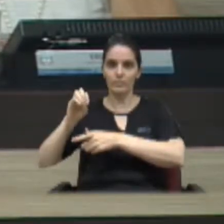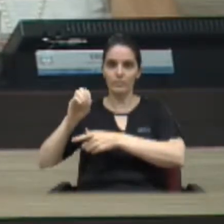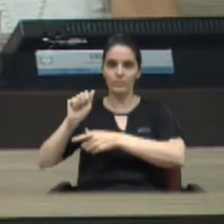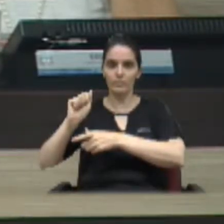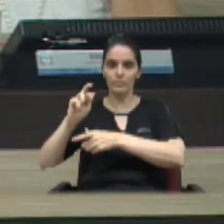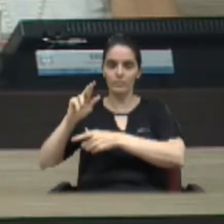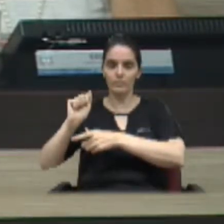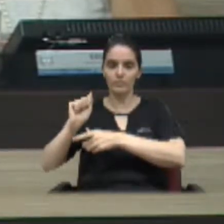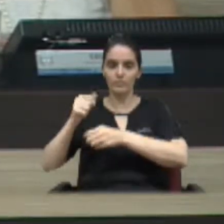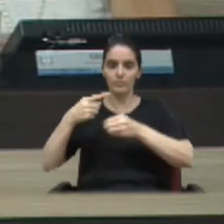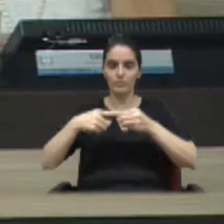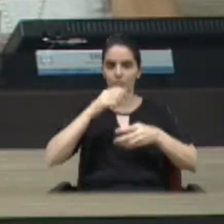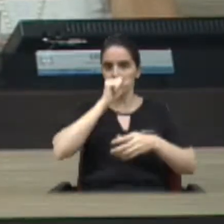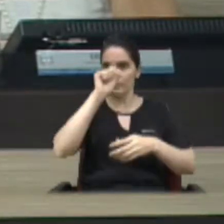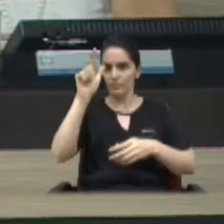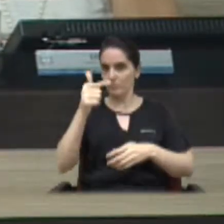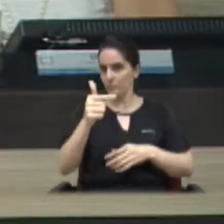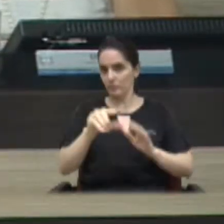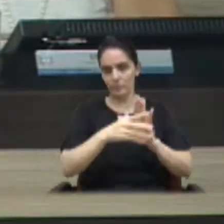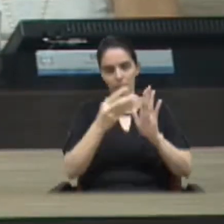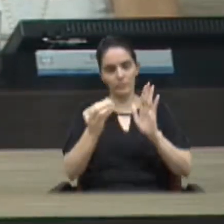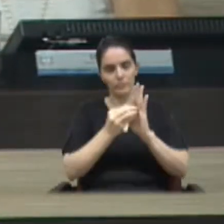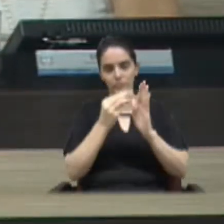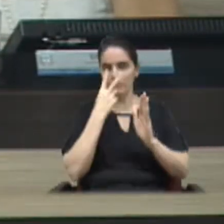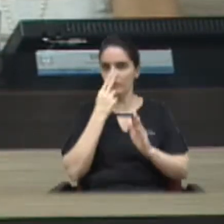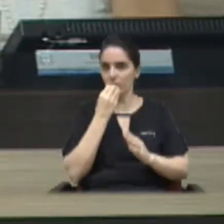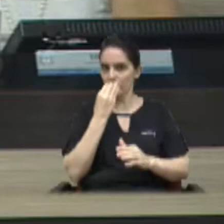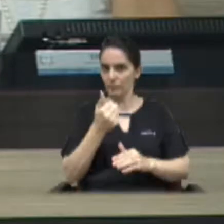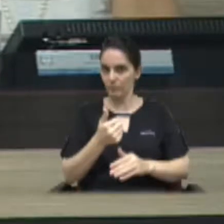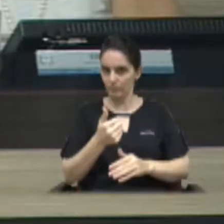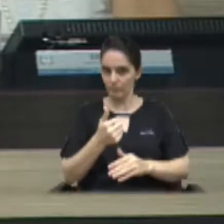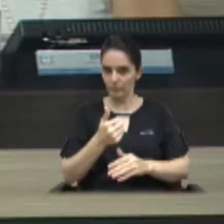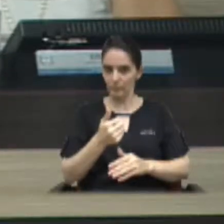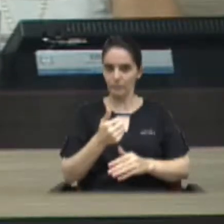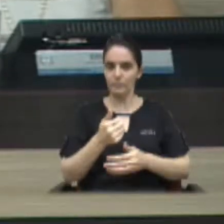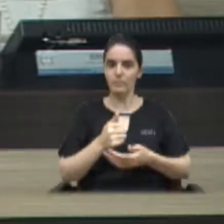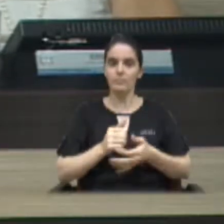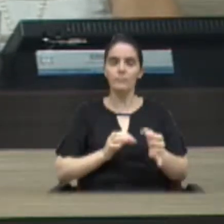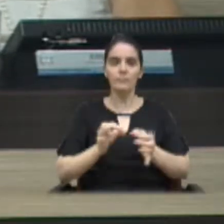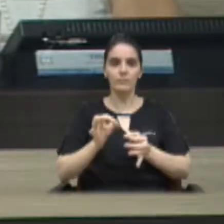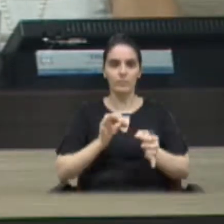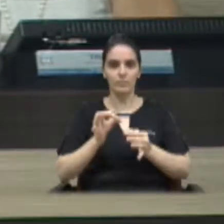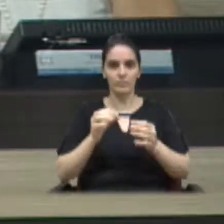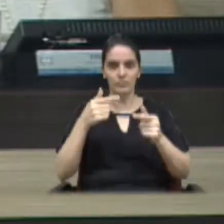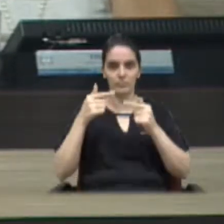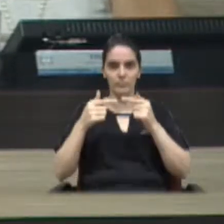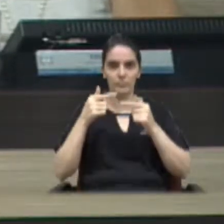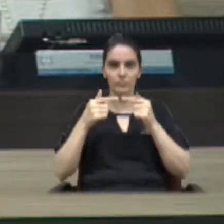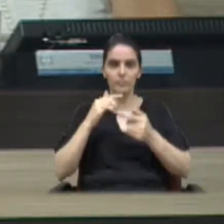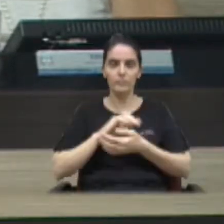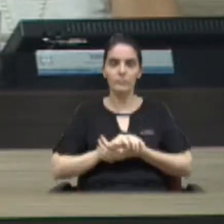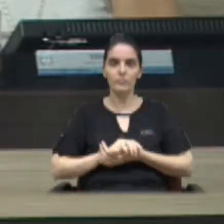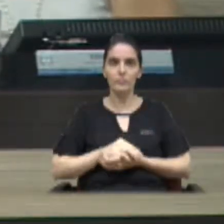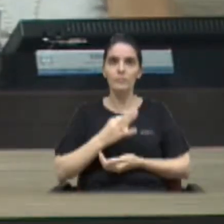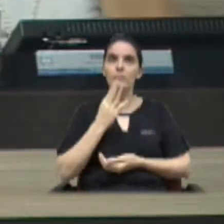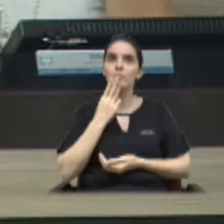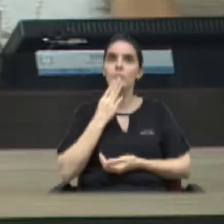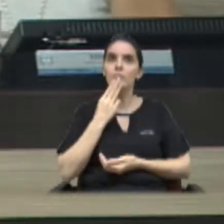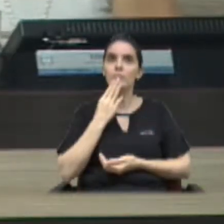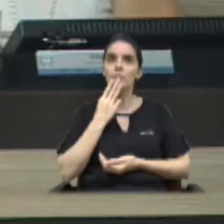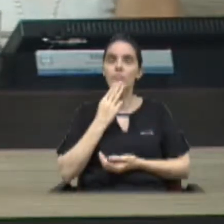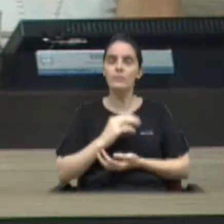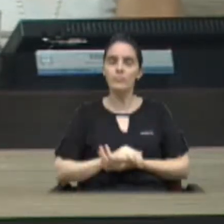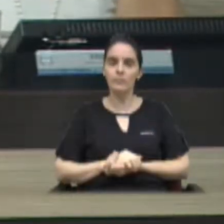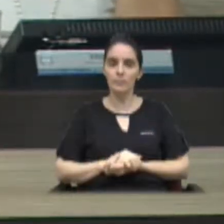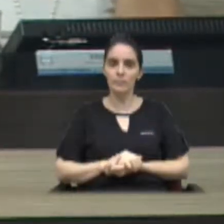de Limeira. Projeto não contém Mendes, o parecer é favorável, o projeto está em discussão. Eu gostaria, Sr. Presidente. Com a